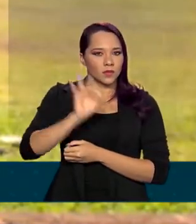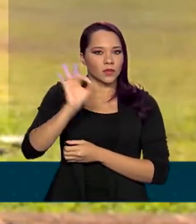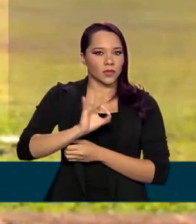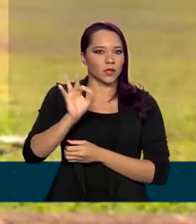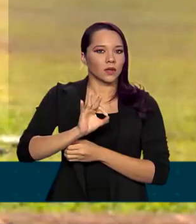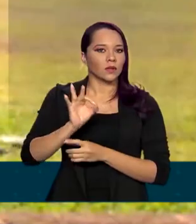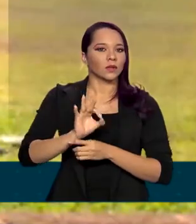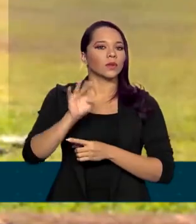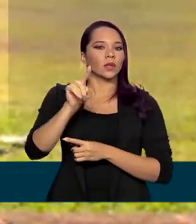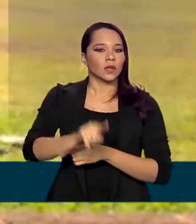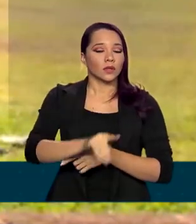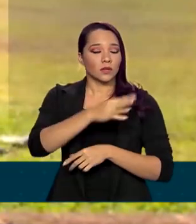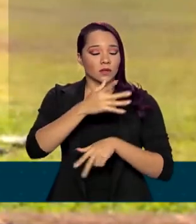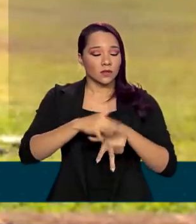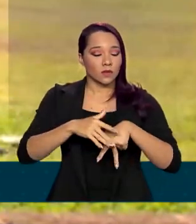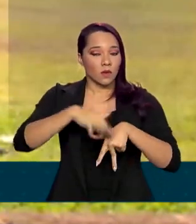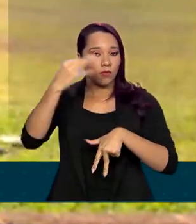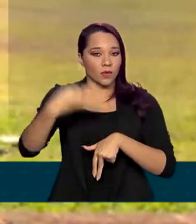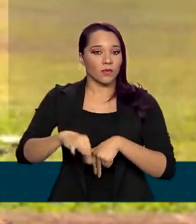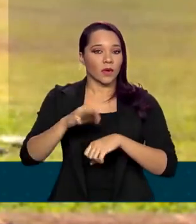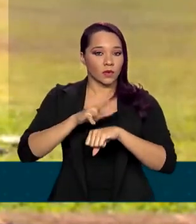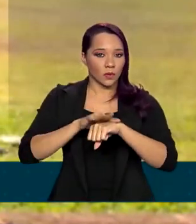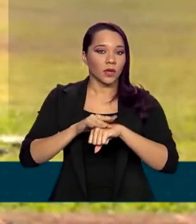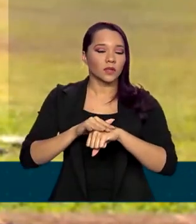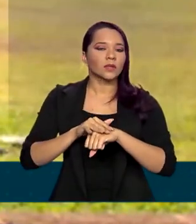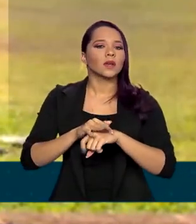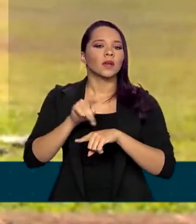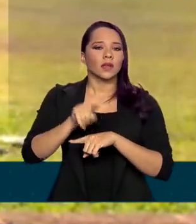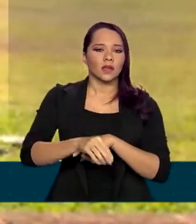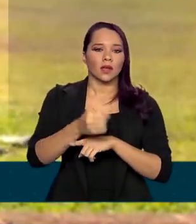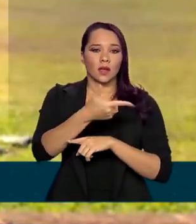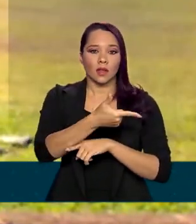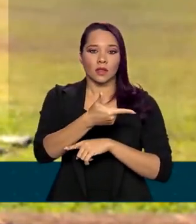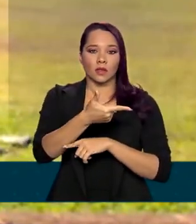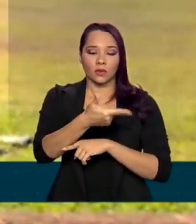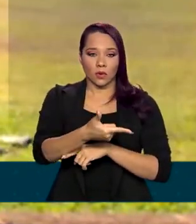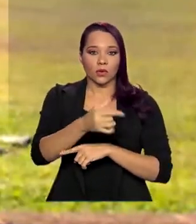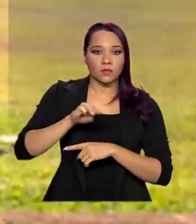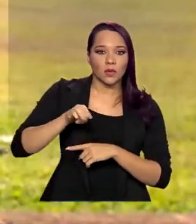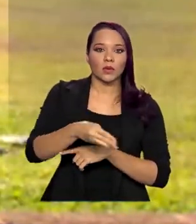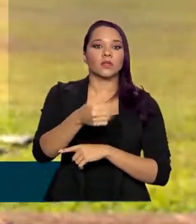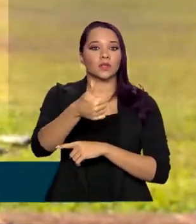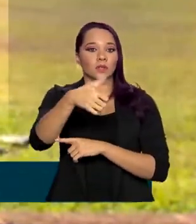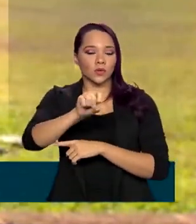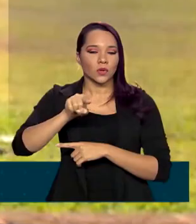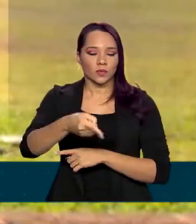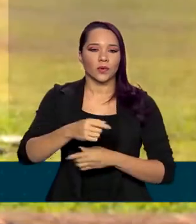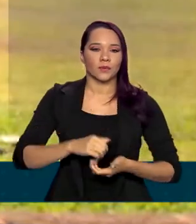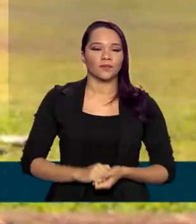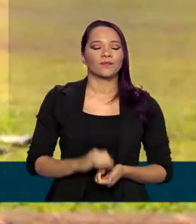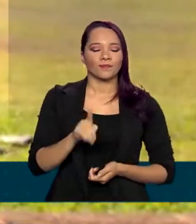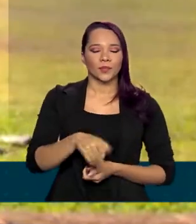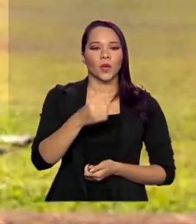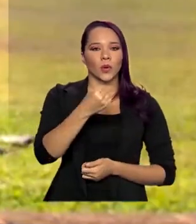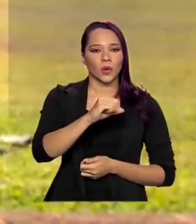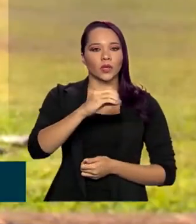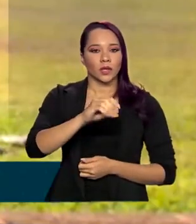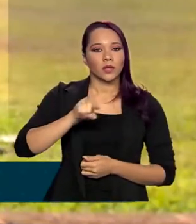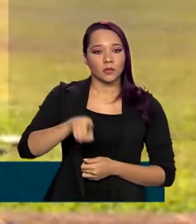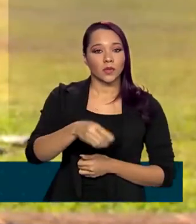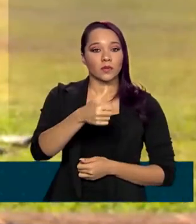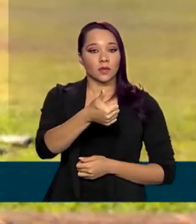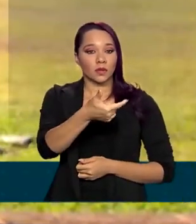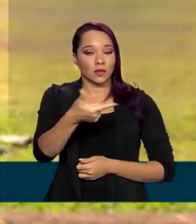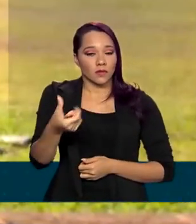dos casos confirmados da doença, que chegam a 2 milhões e 118 mil. São 80 mil 120